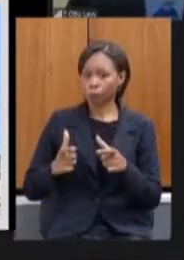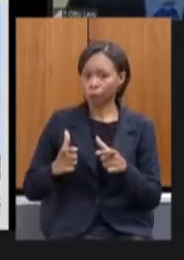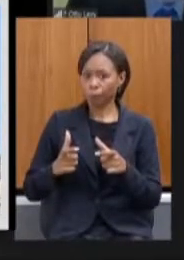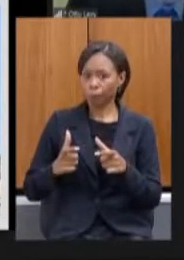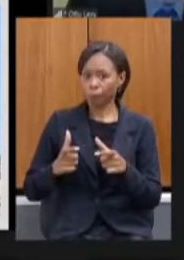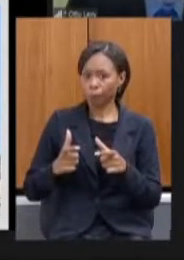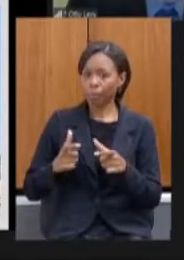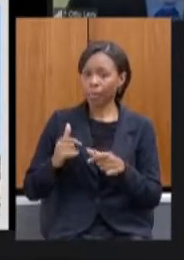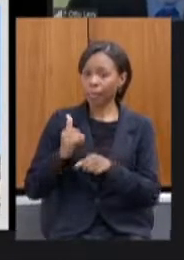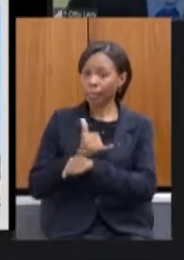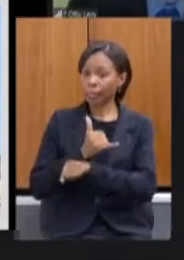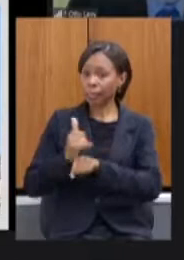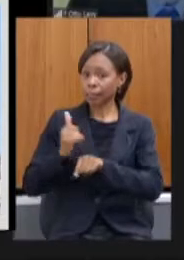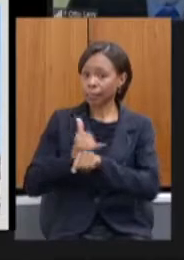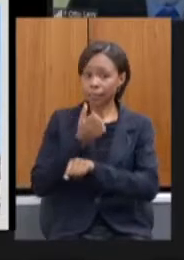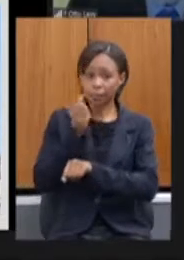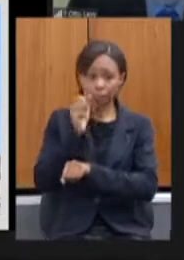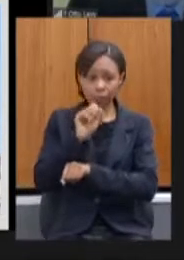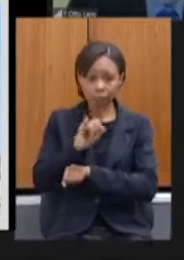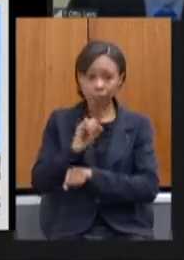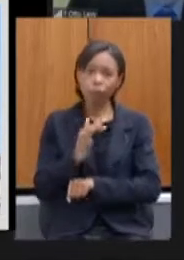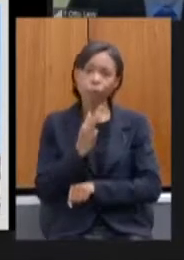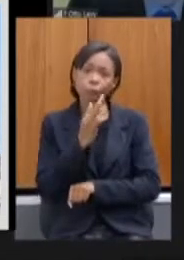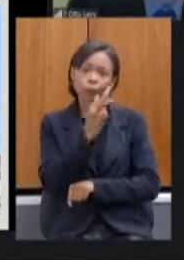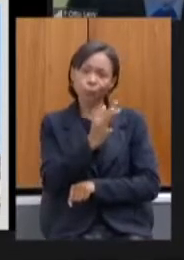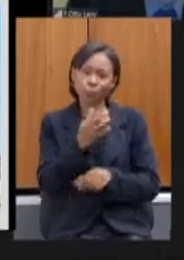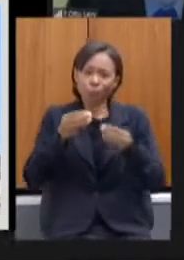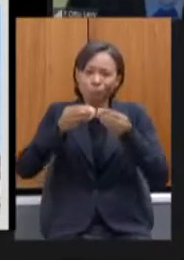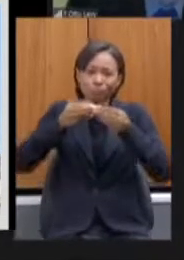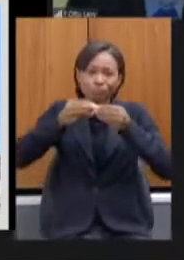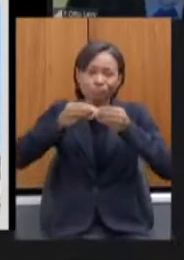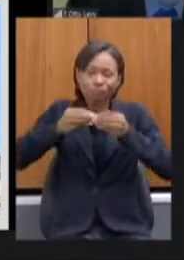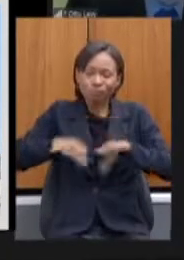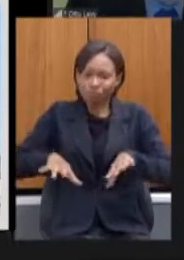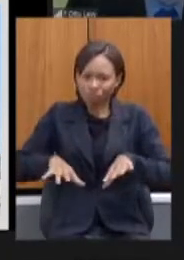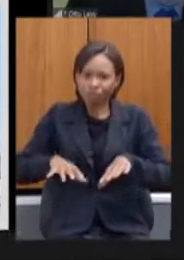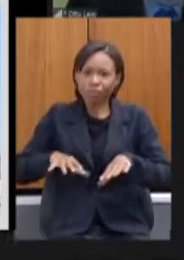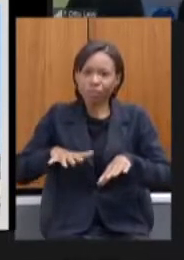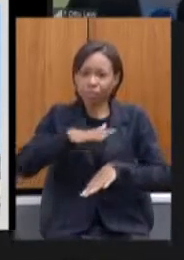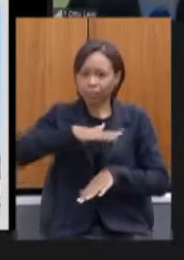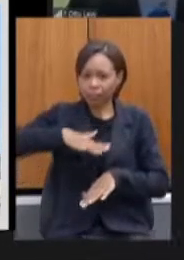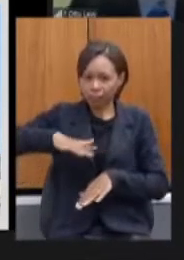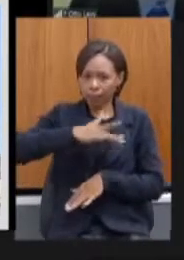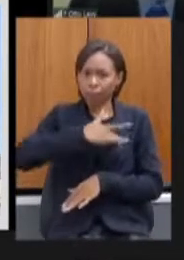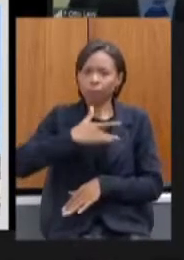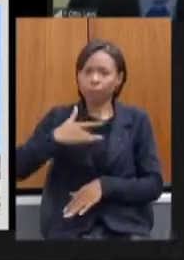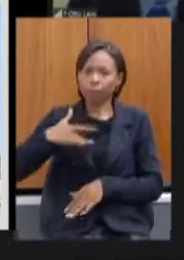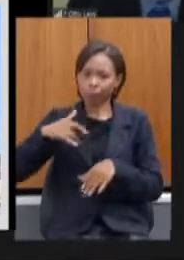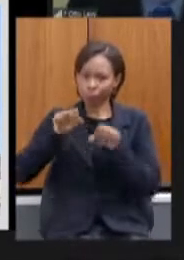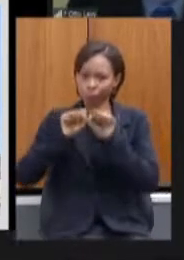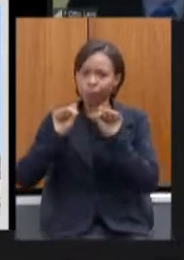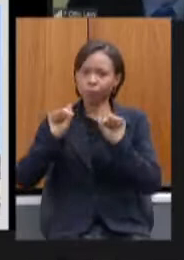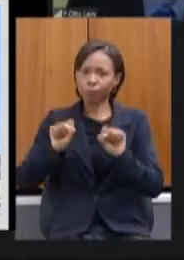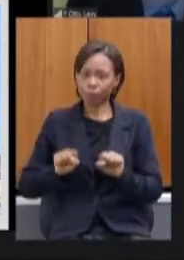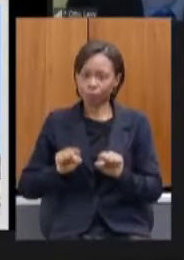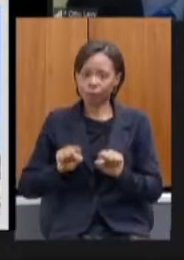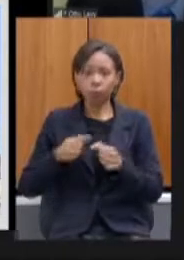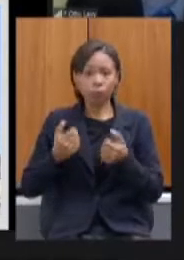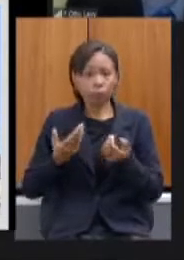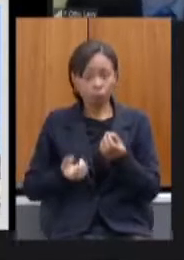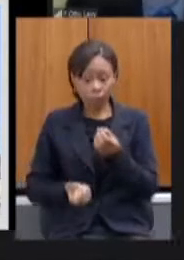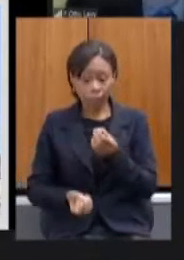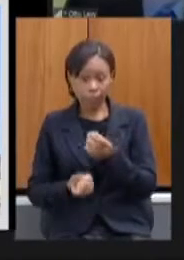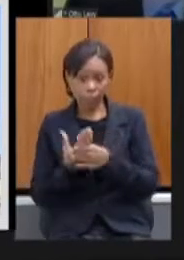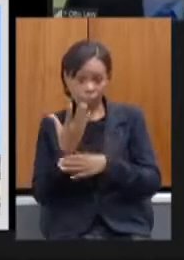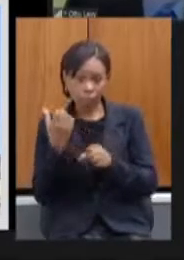colapso iminente do sistema de saúde importante dizer que a decisão sobre a implantação do hospital de campanha foi